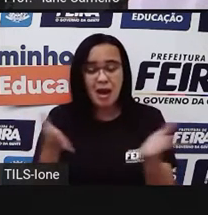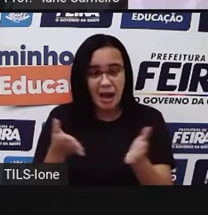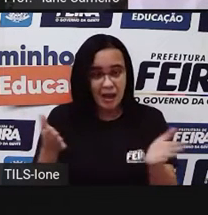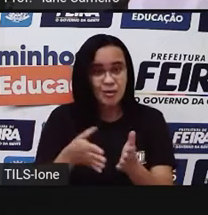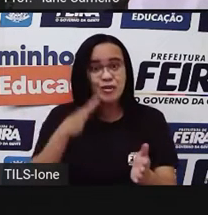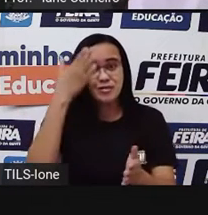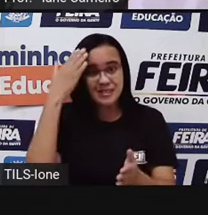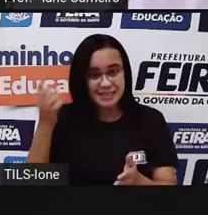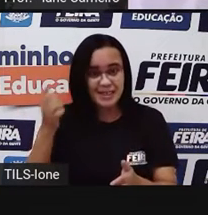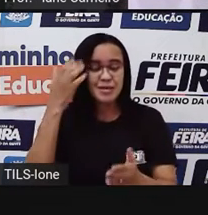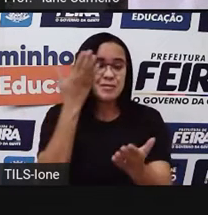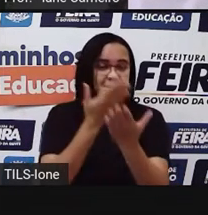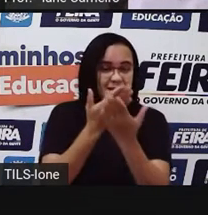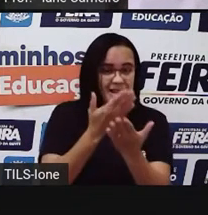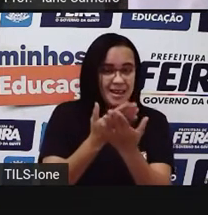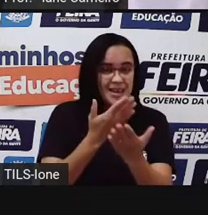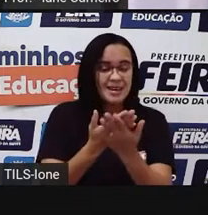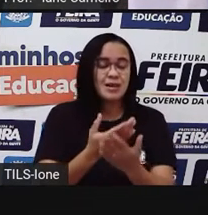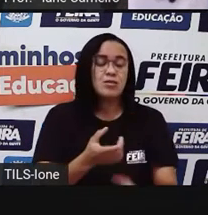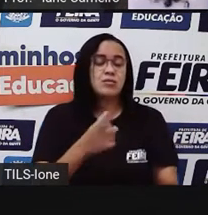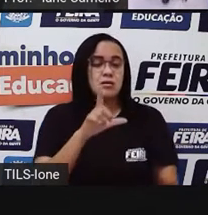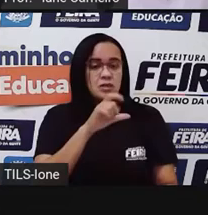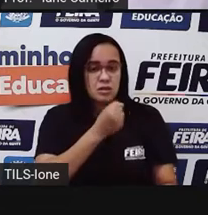179. Vamos lá?